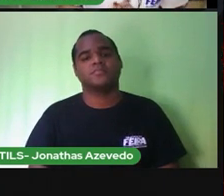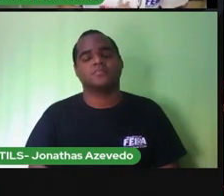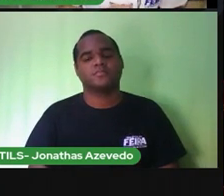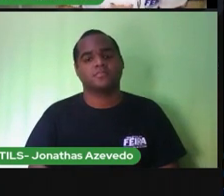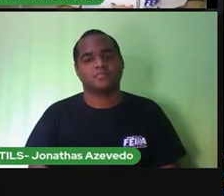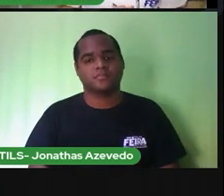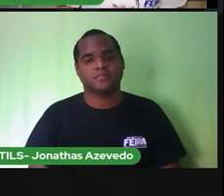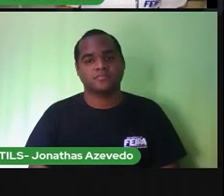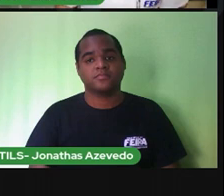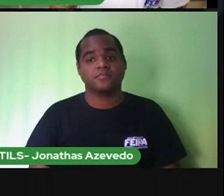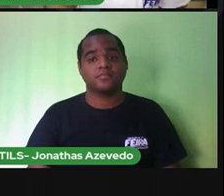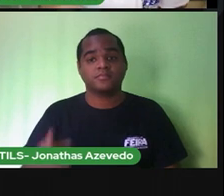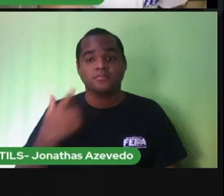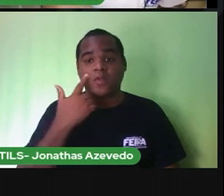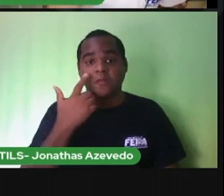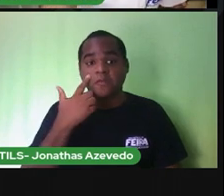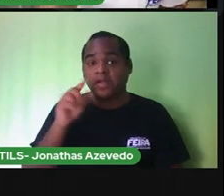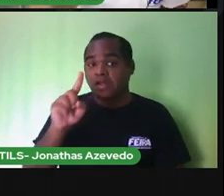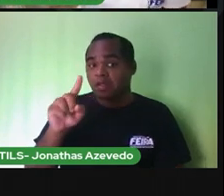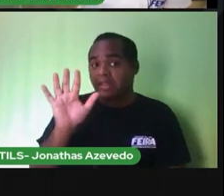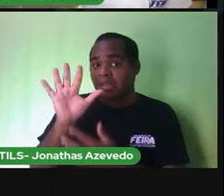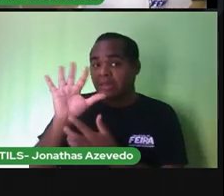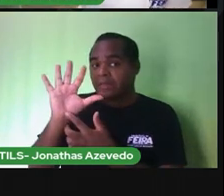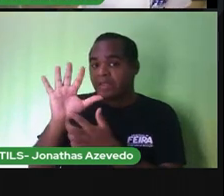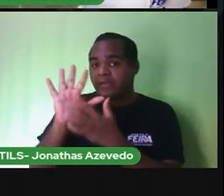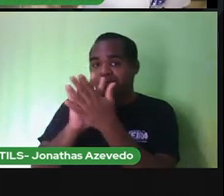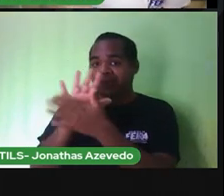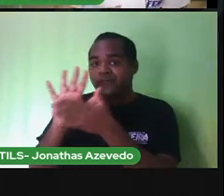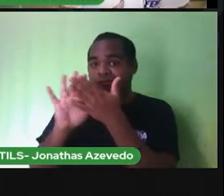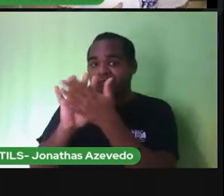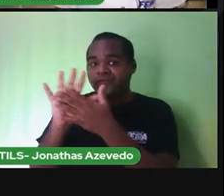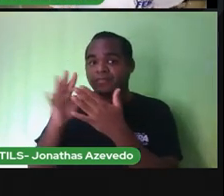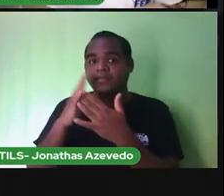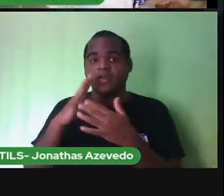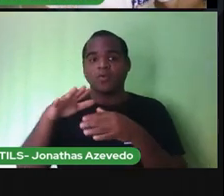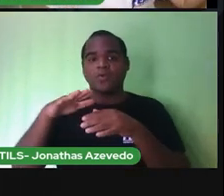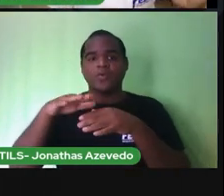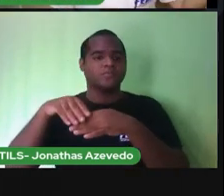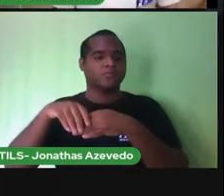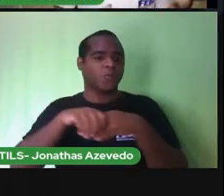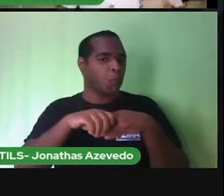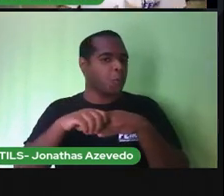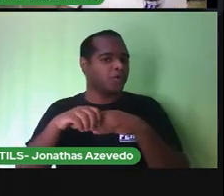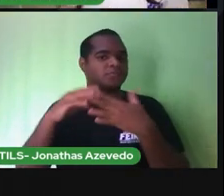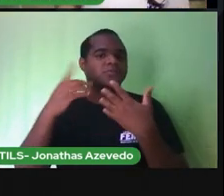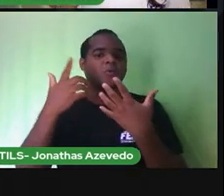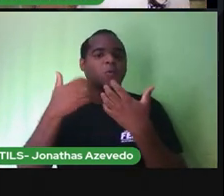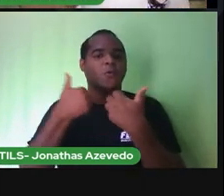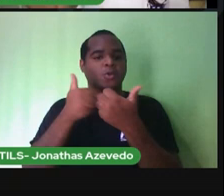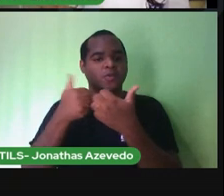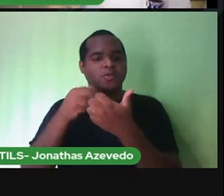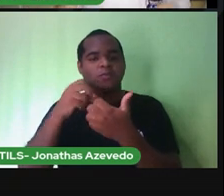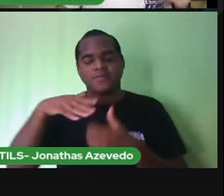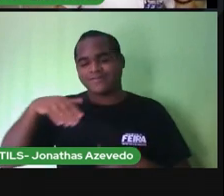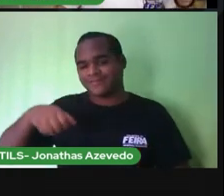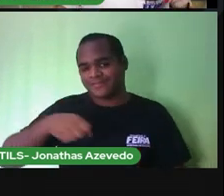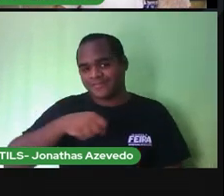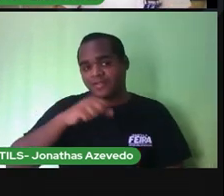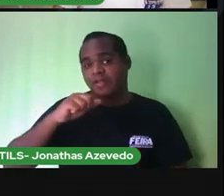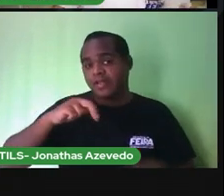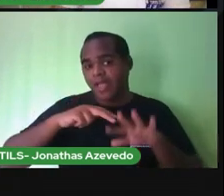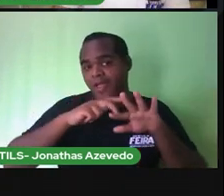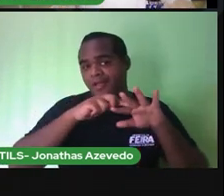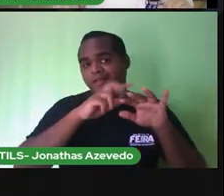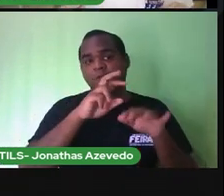Olha para essa mão. Essa mão pegou lá no corrimão do ônibus, pegou num corrimão de escada, pegou no portão, na